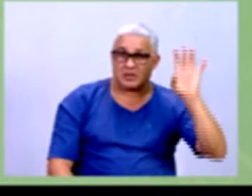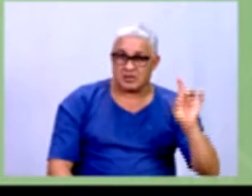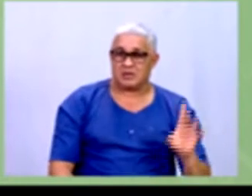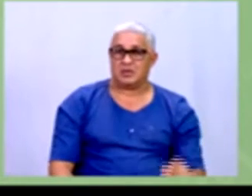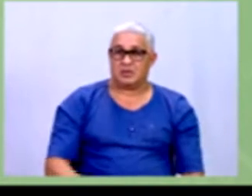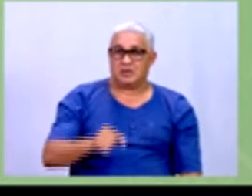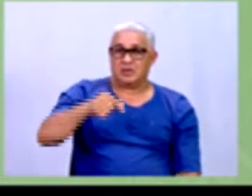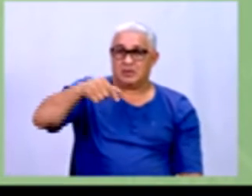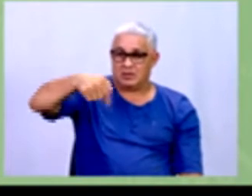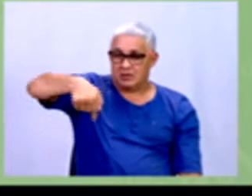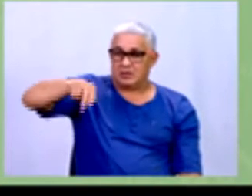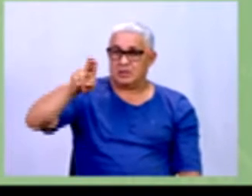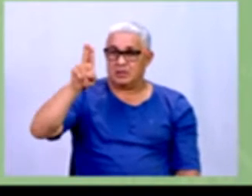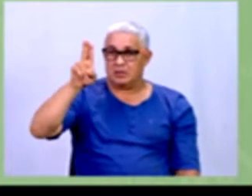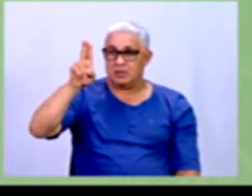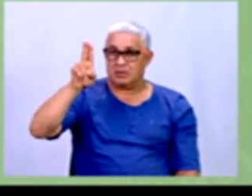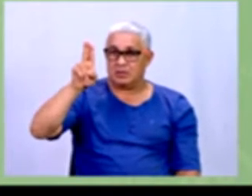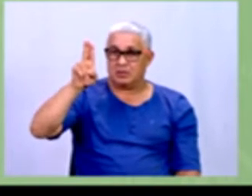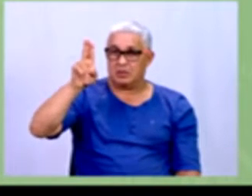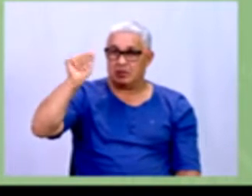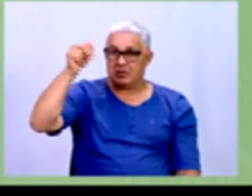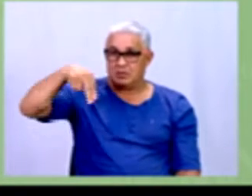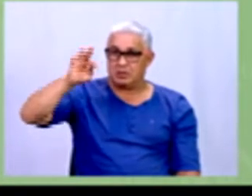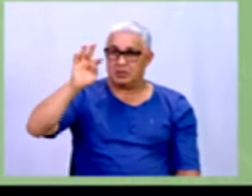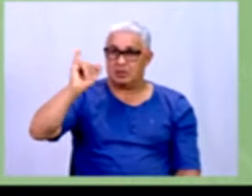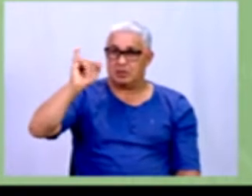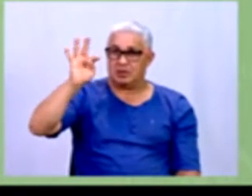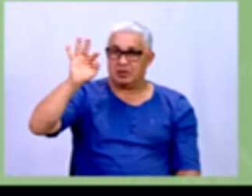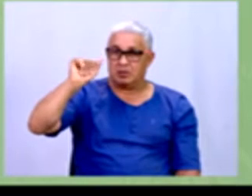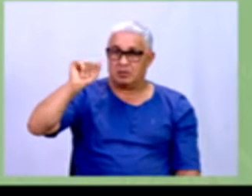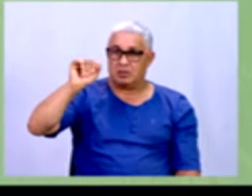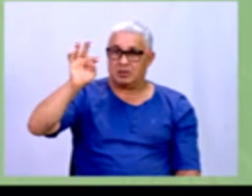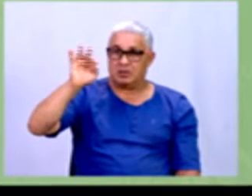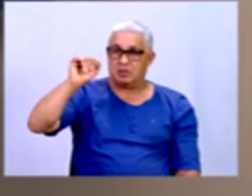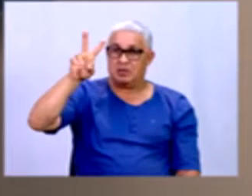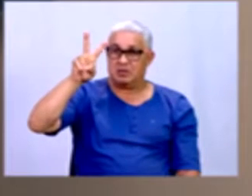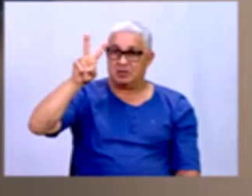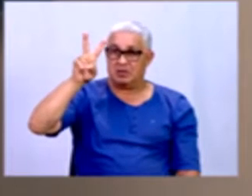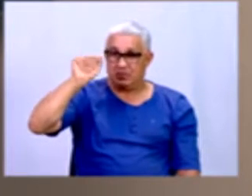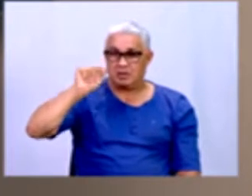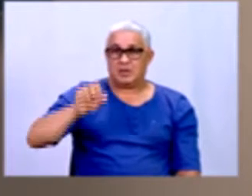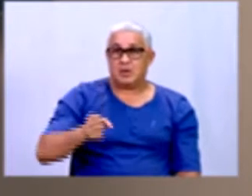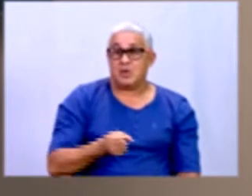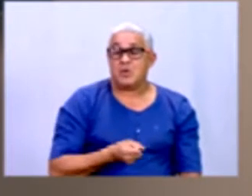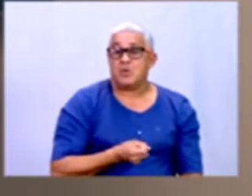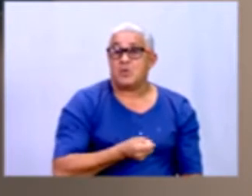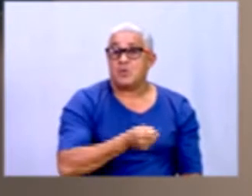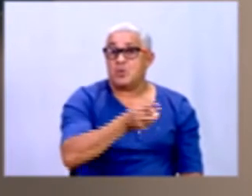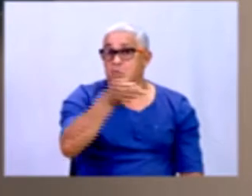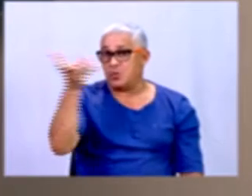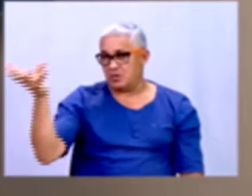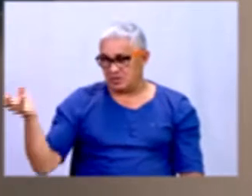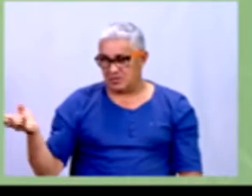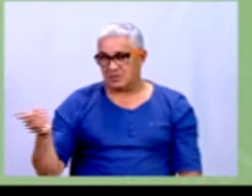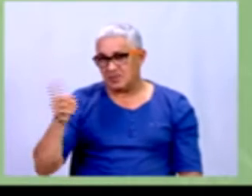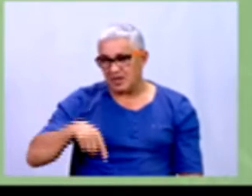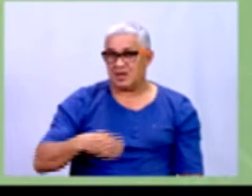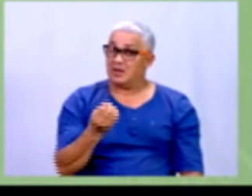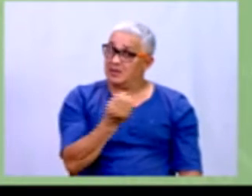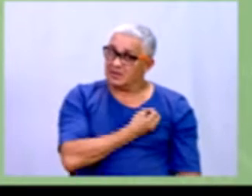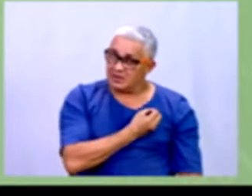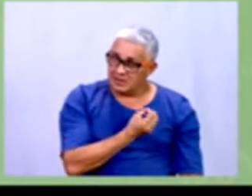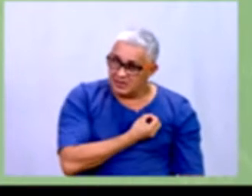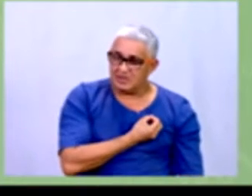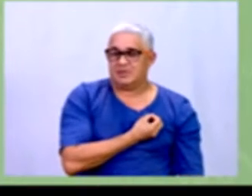Variável quantitativa. Quantitativa, gente. Quantidade. Elas são do tipo numérica. A variável